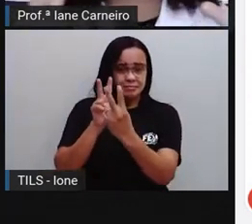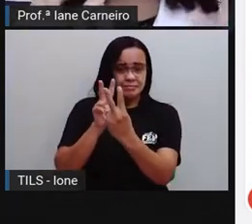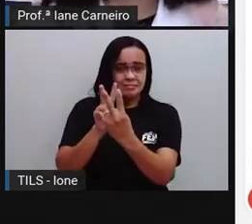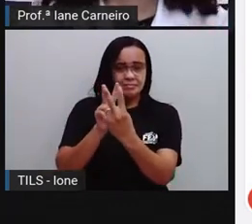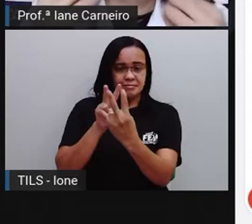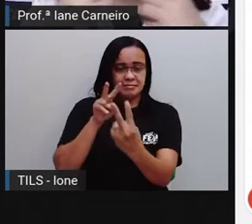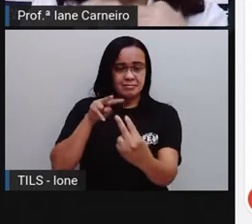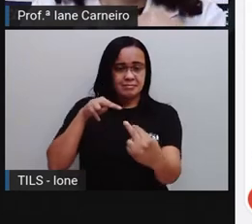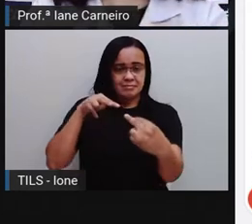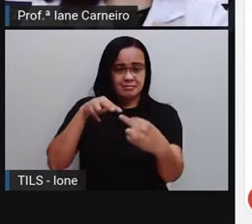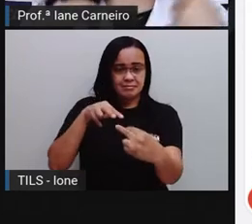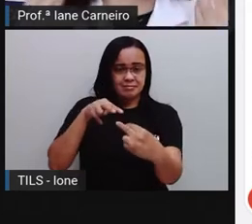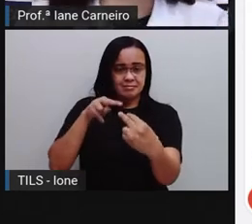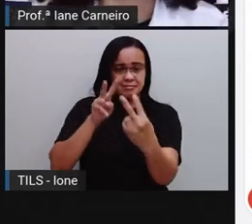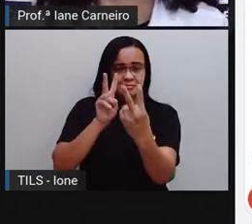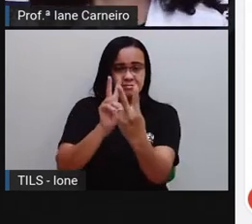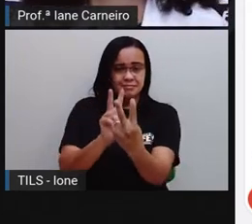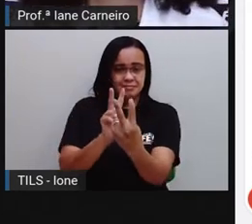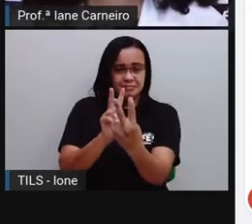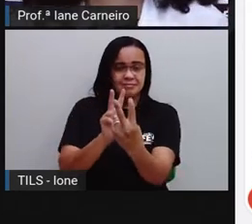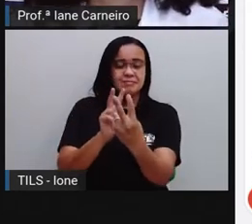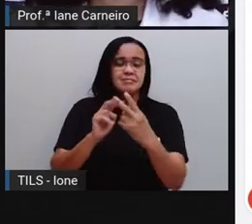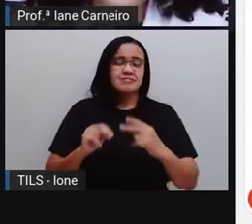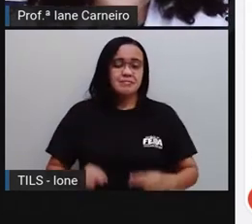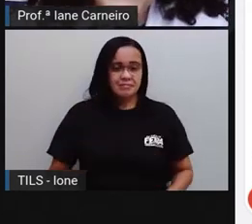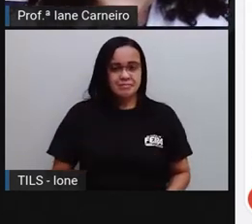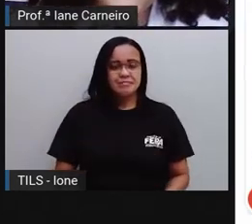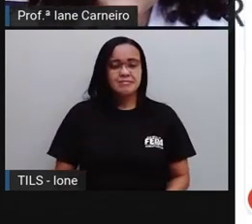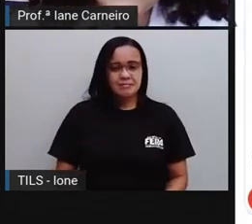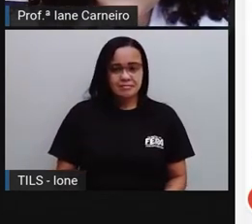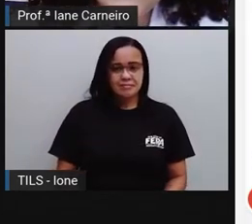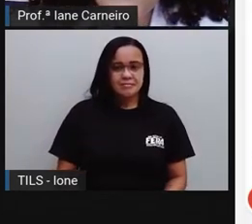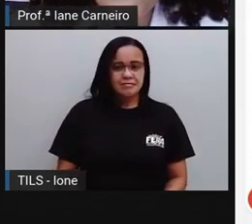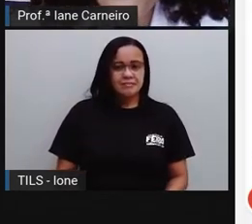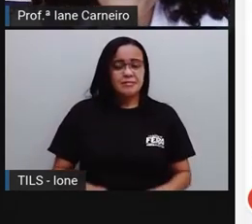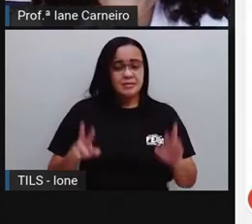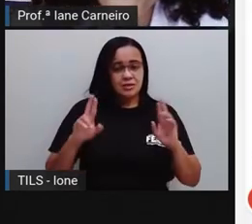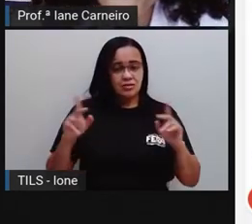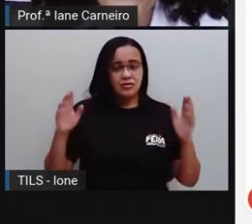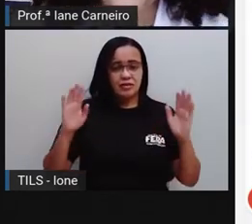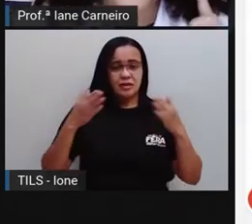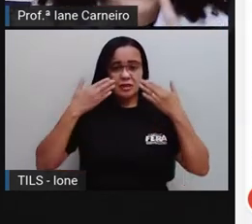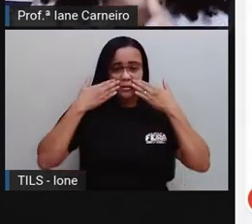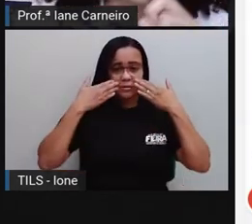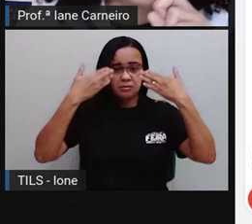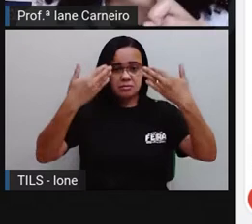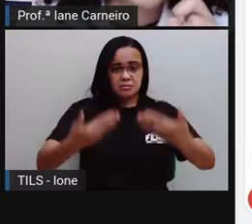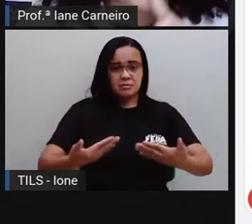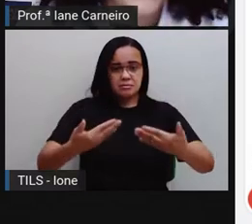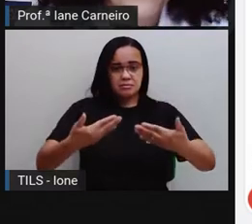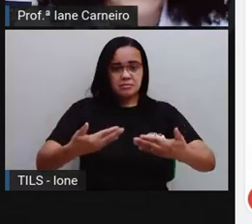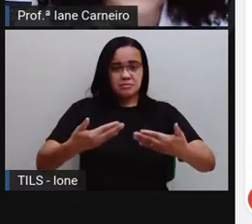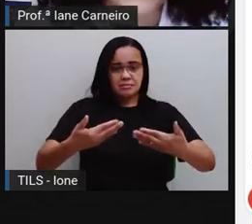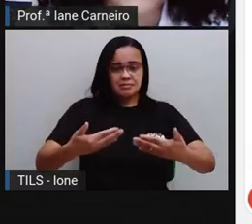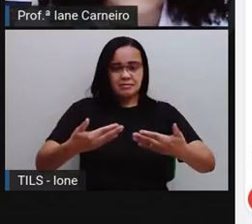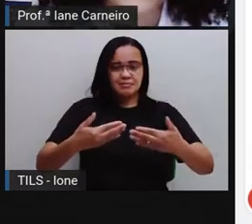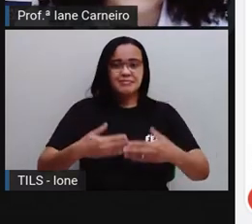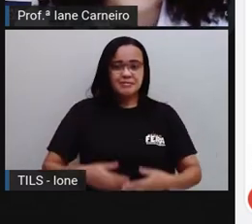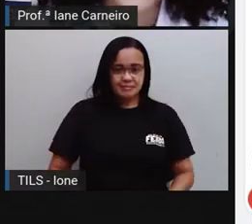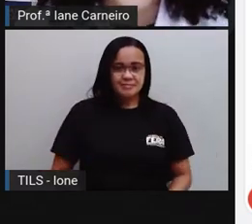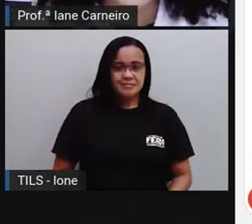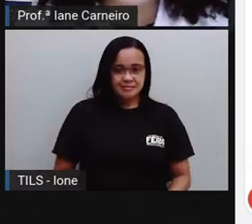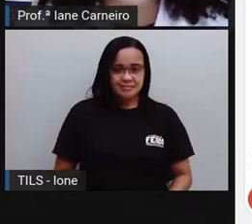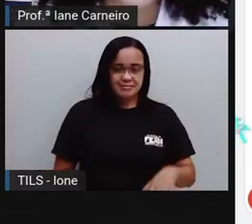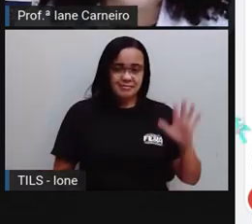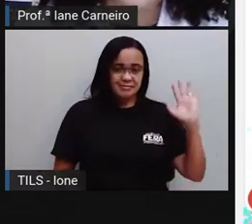né? A Pró está em um lugar, você está em outro. Diferente desse aqui, ó. Ó, aqui, na verdade, ó, a Pró representando, tá